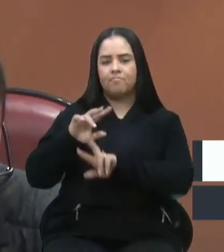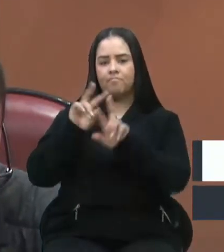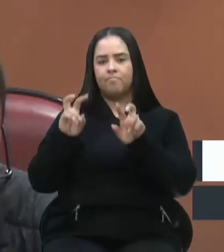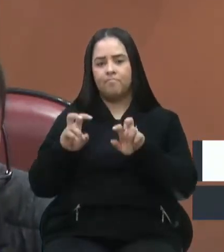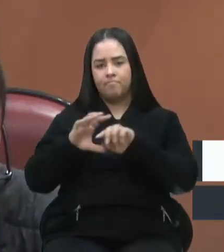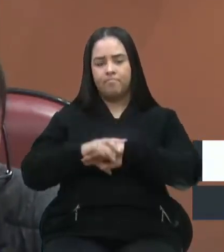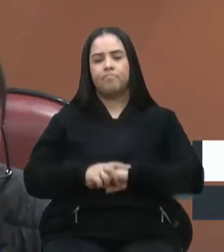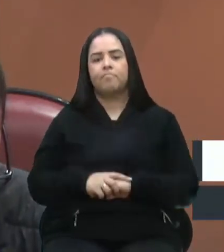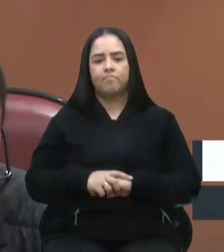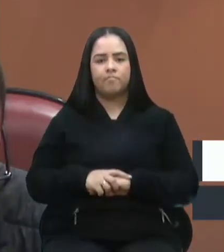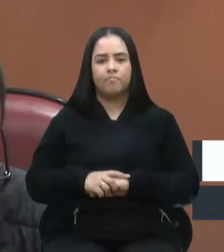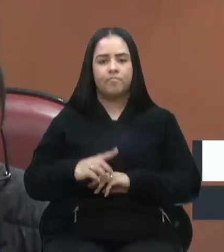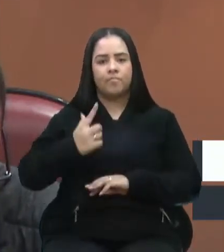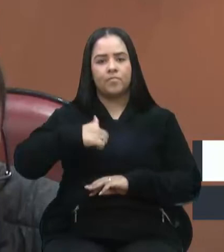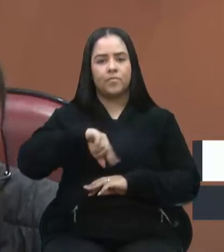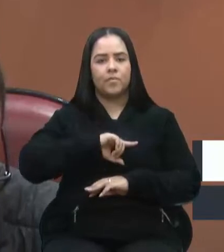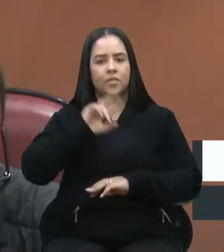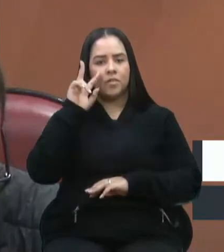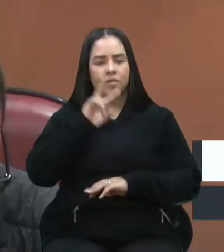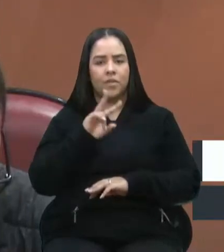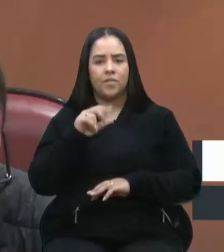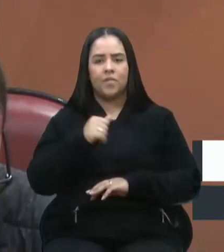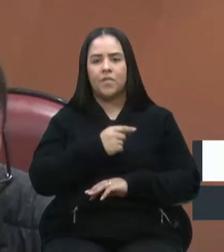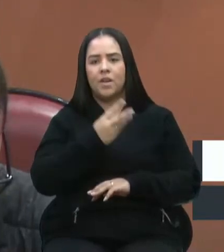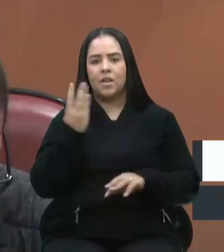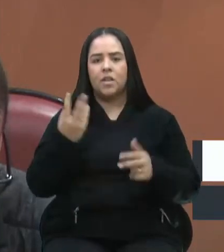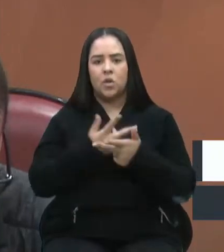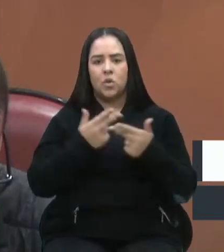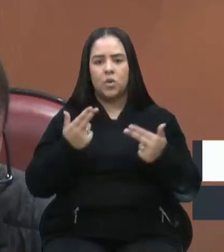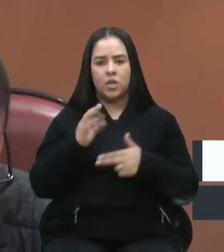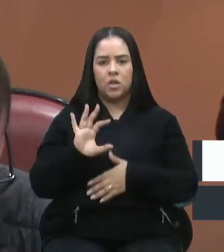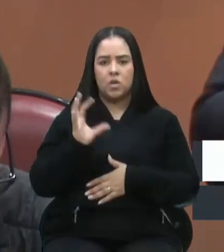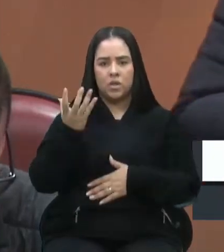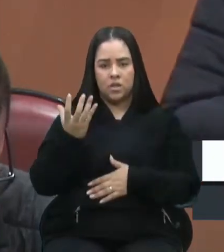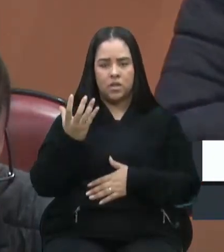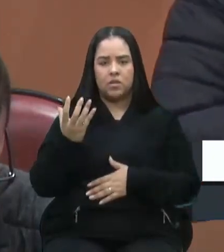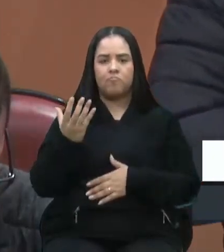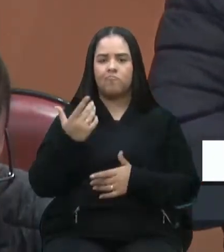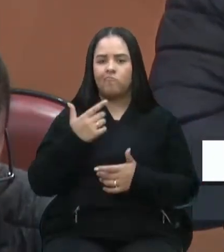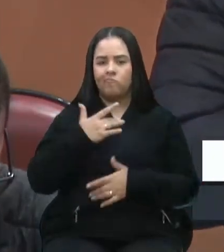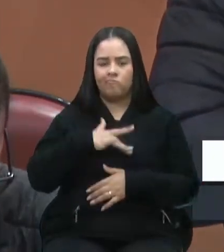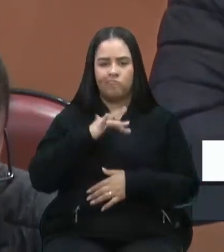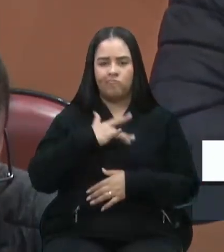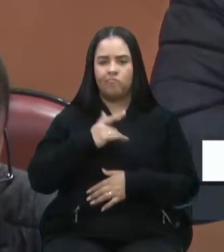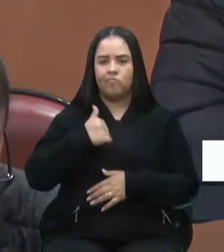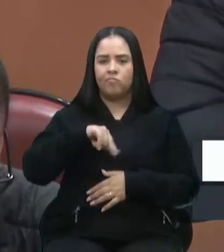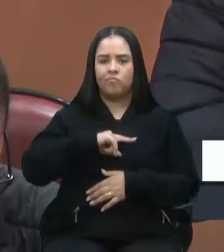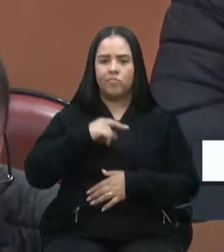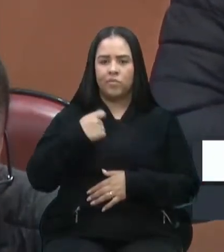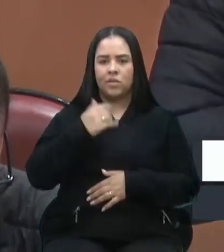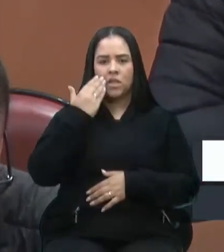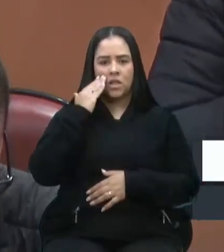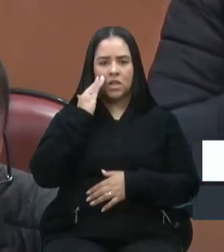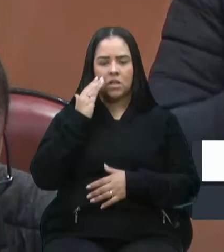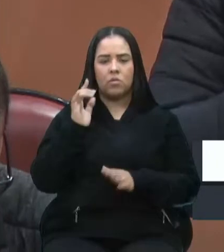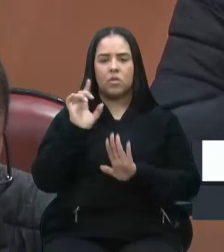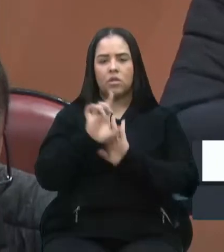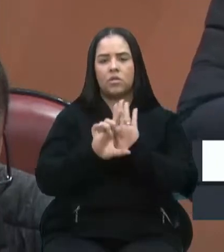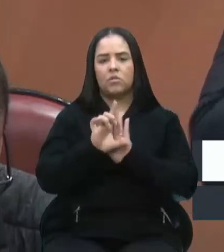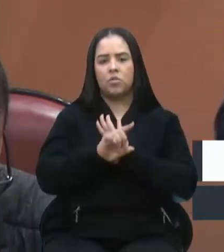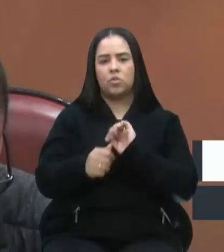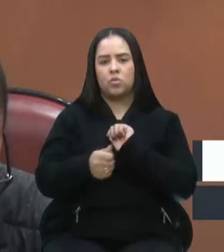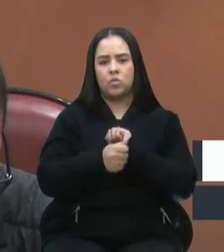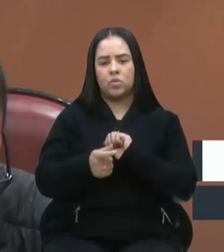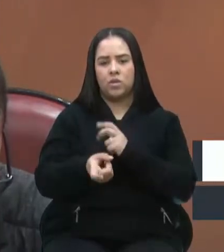Então, gente vê diversas tragédias acontecendo com os pobres, os animais, e a gente tem que entender aqui o Legislativo junto com o